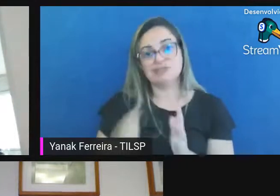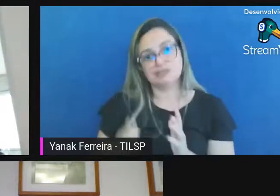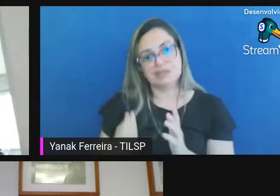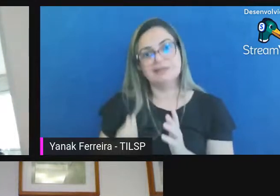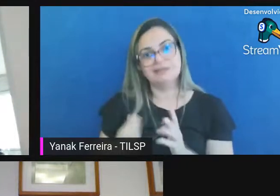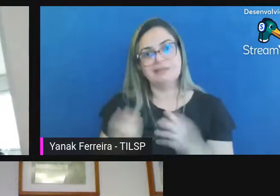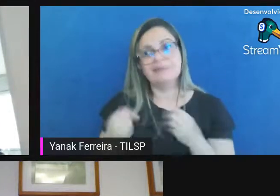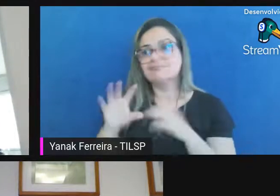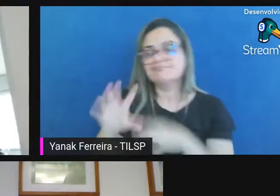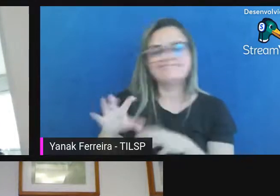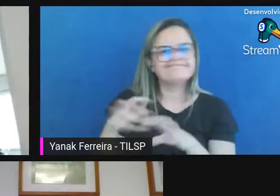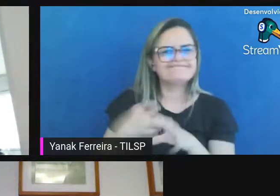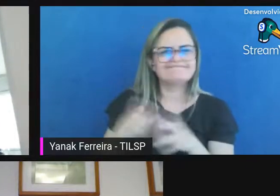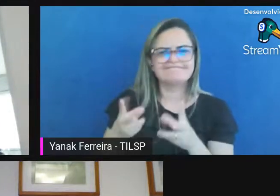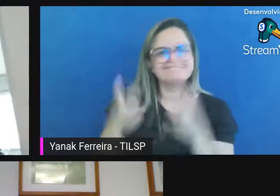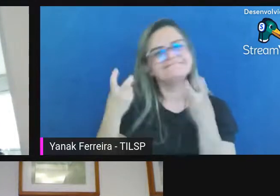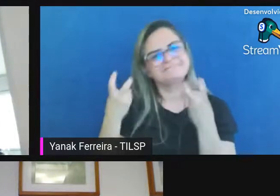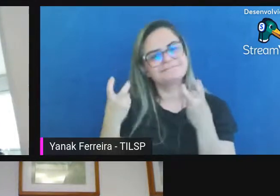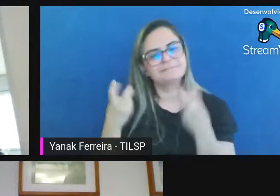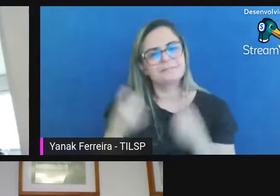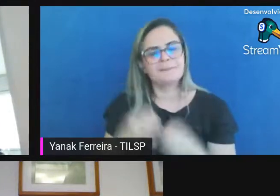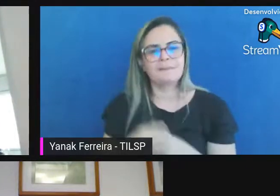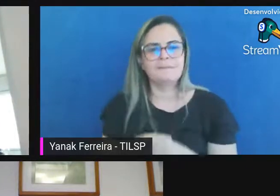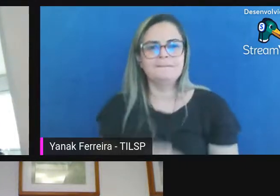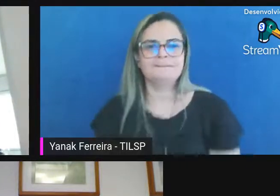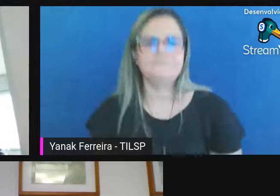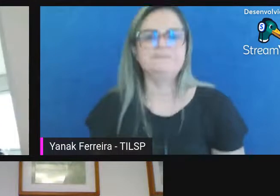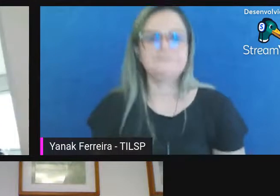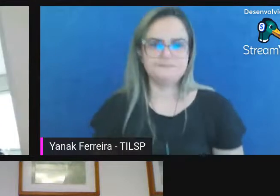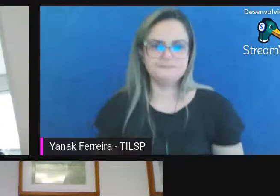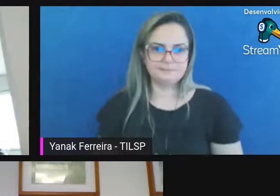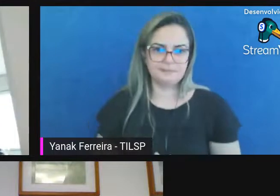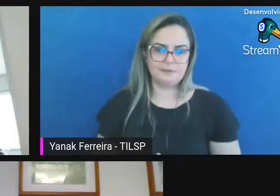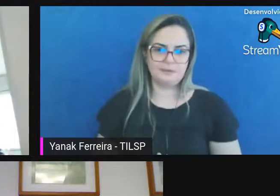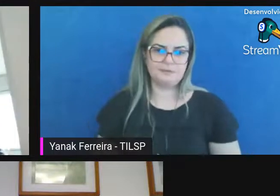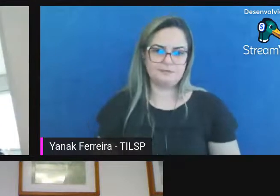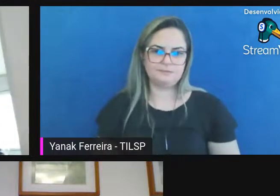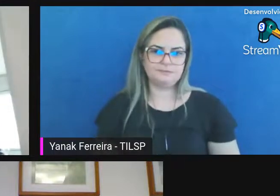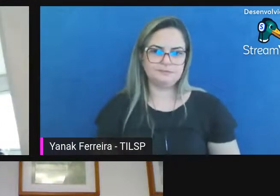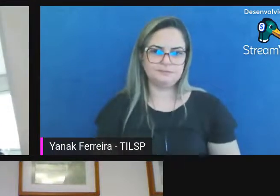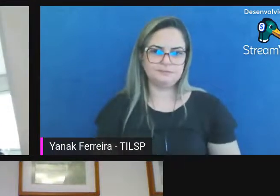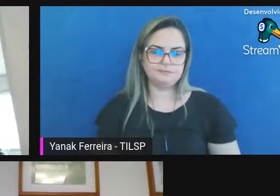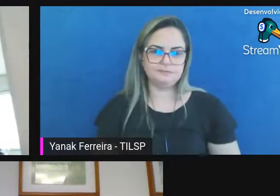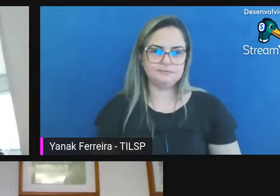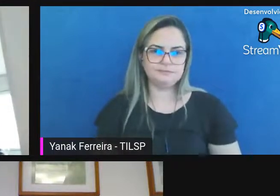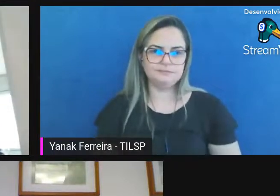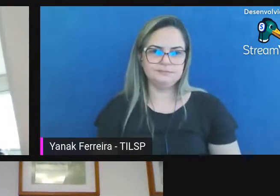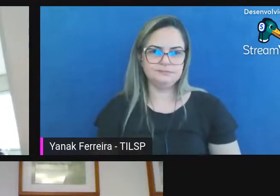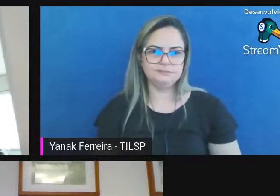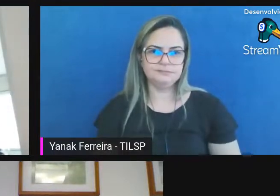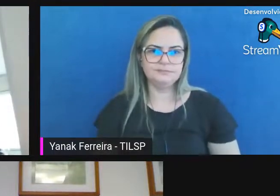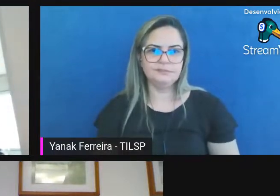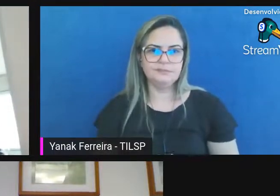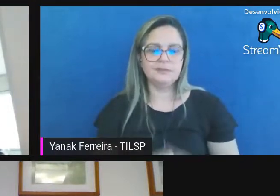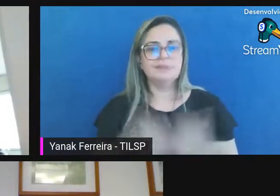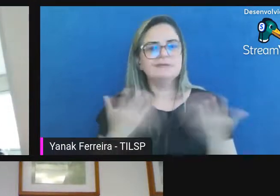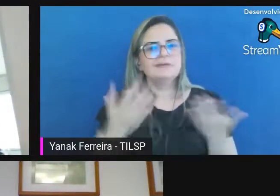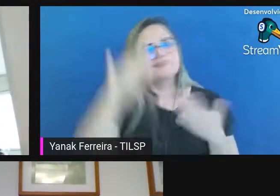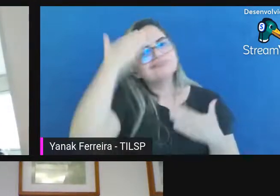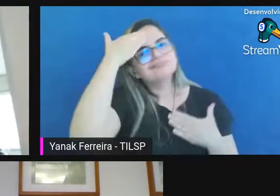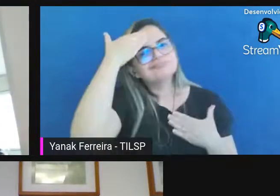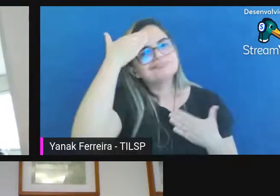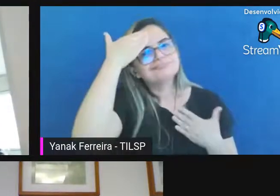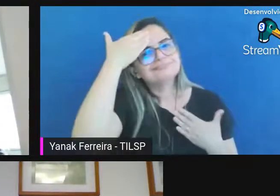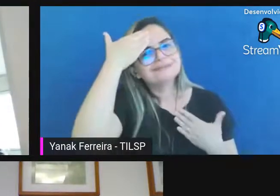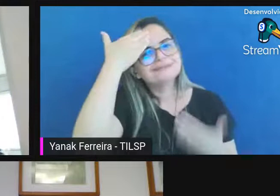sensibilizar e passar a aplicar então professor eu agradeço muitíssimo